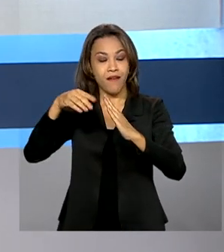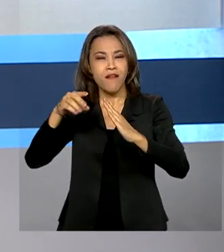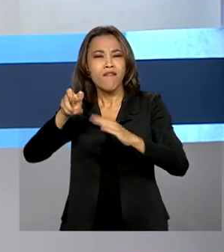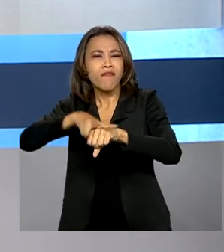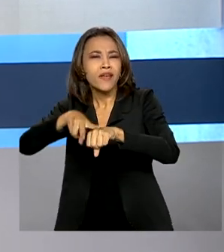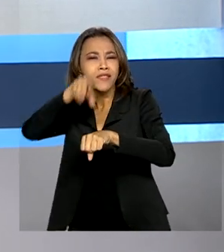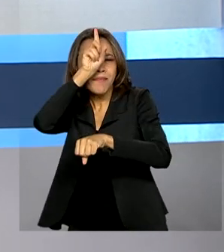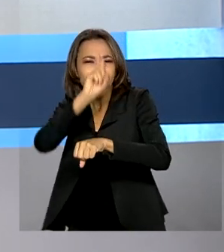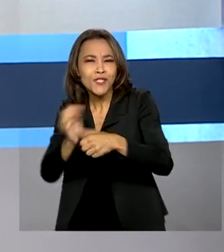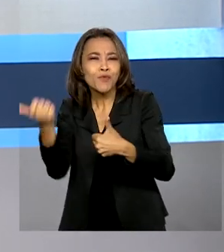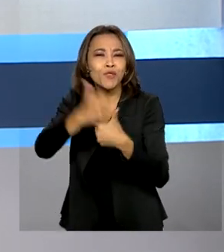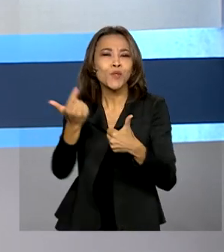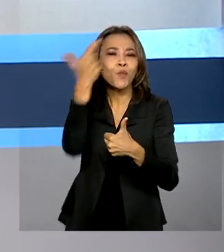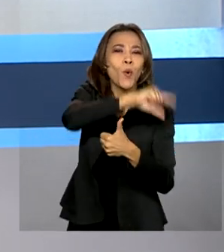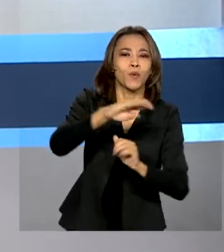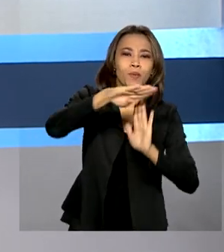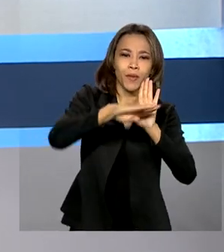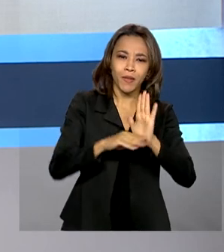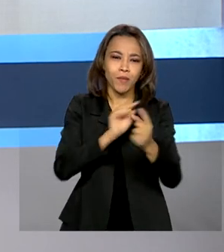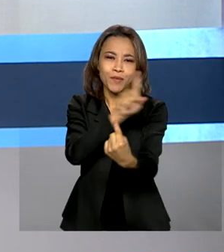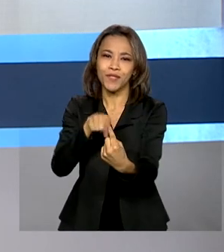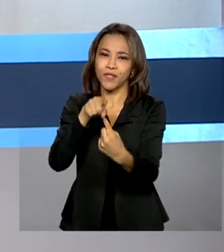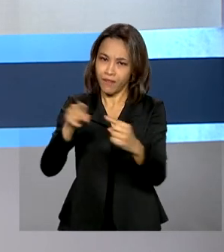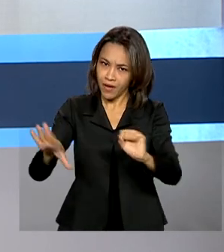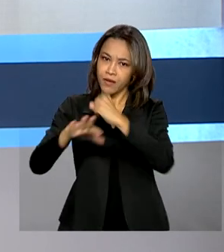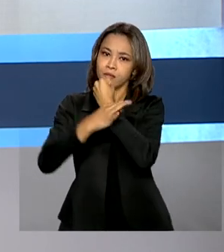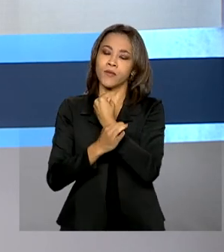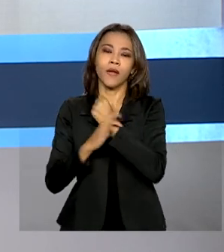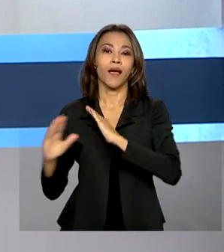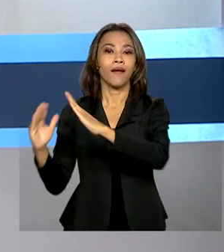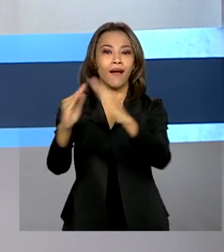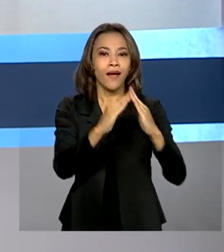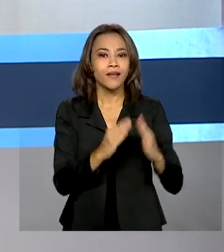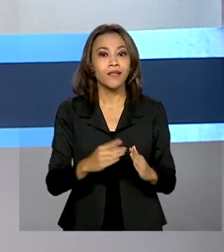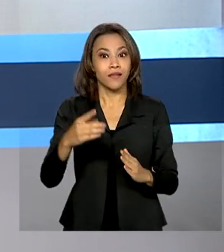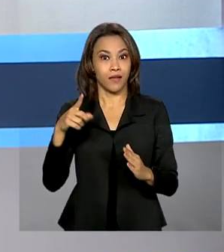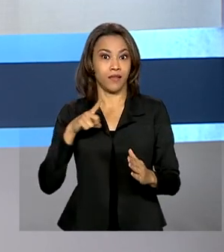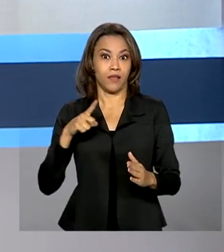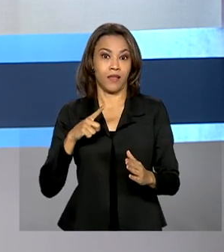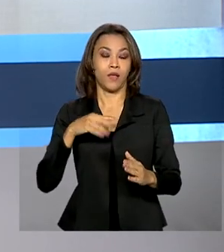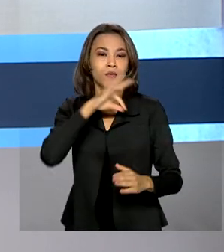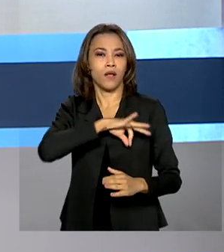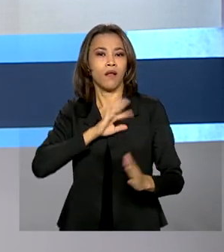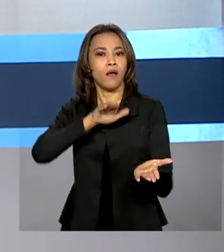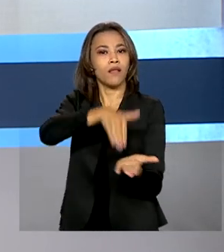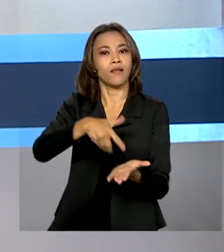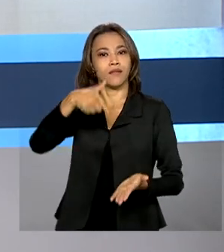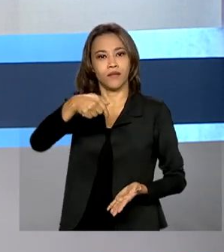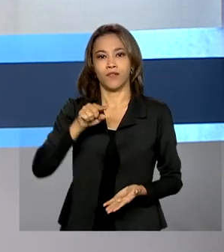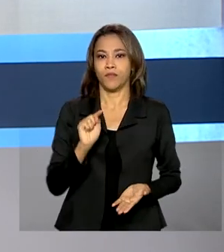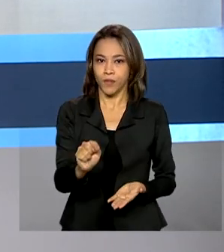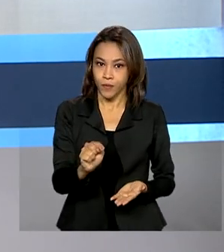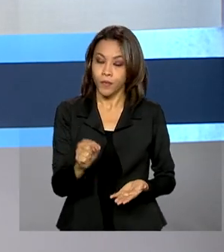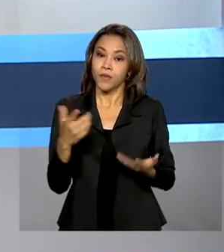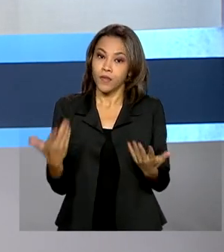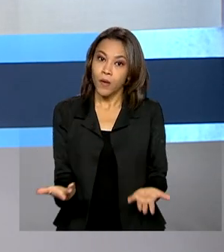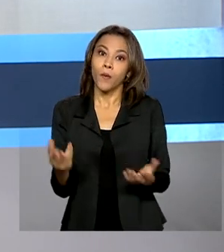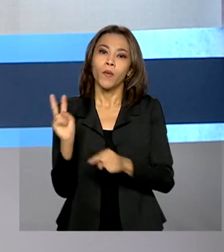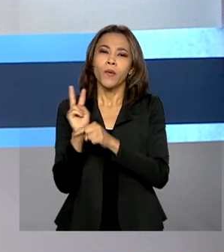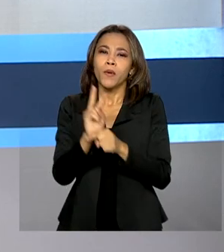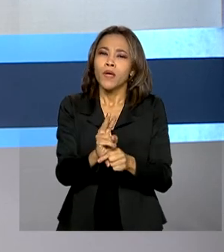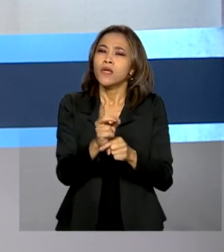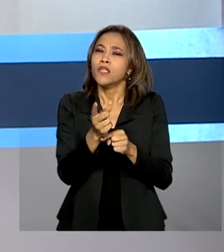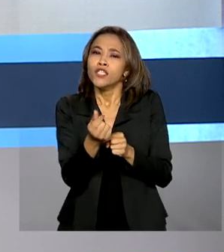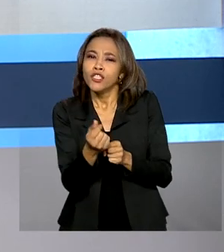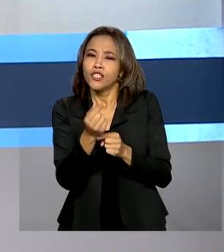tem como principal objetivo garantir moradia para famílias com renda mensal de até 7 mil reais. Além do financiamento de